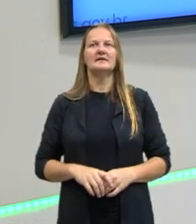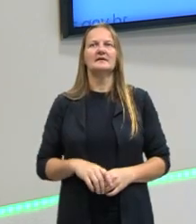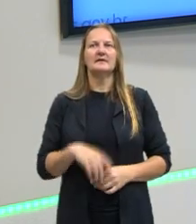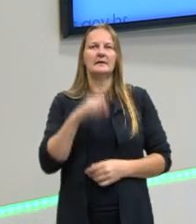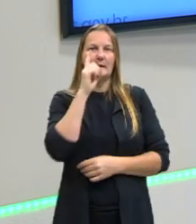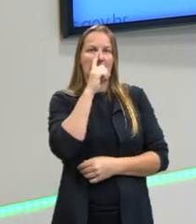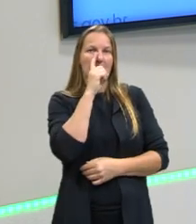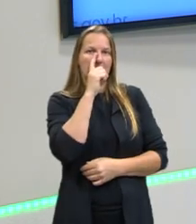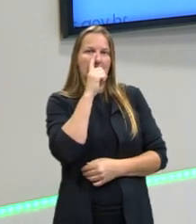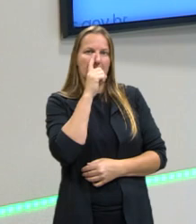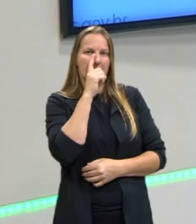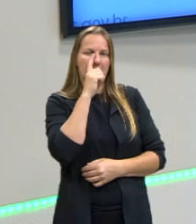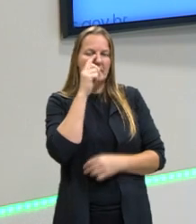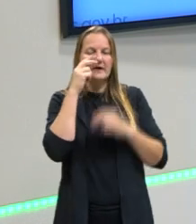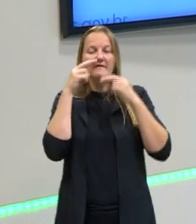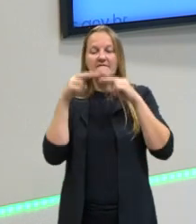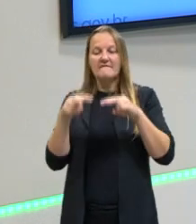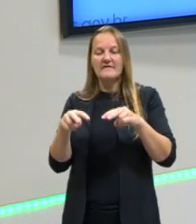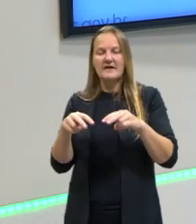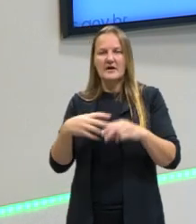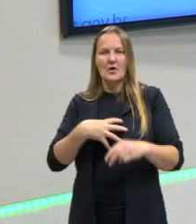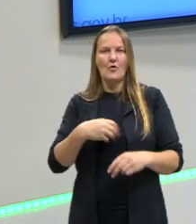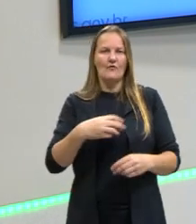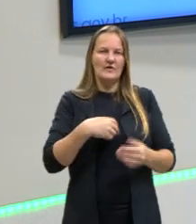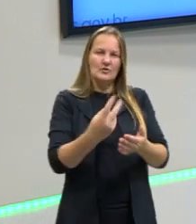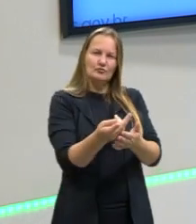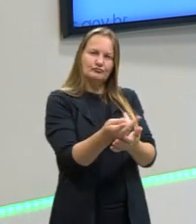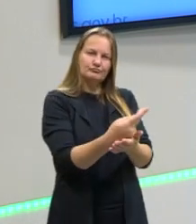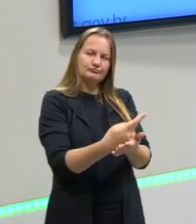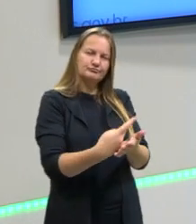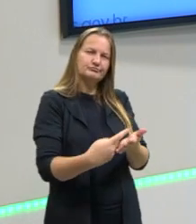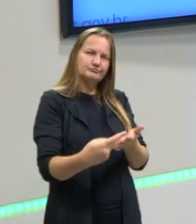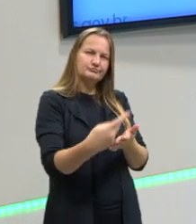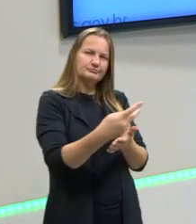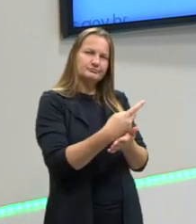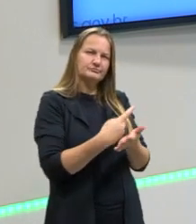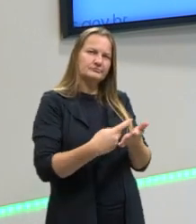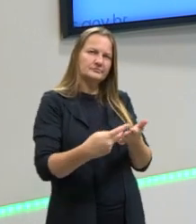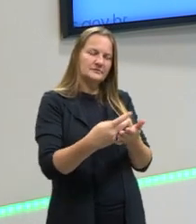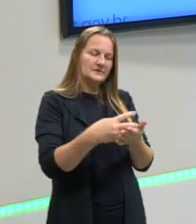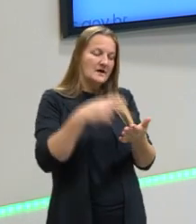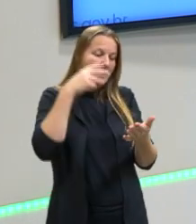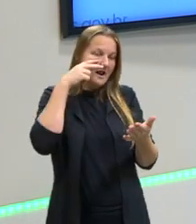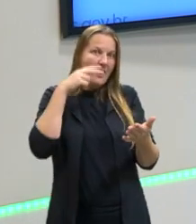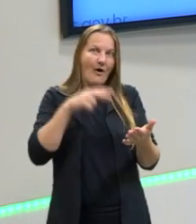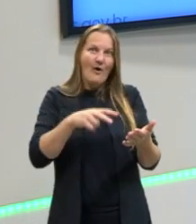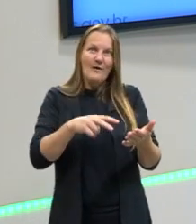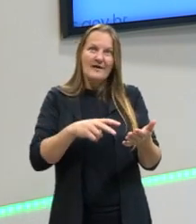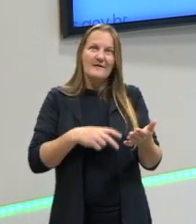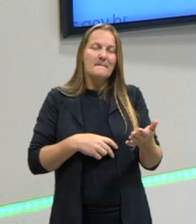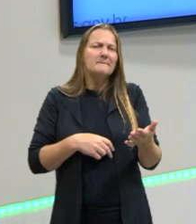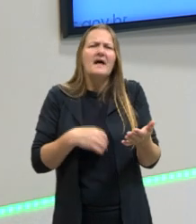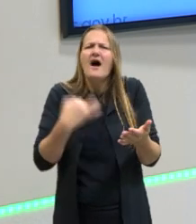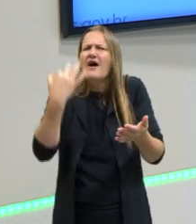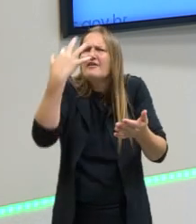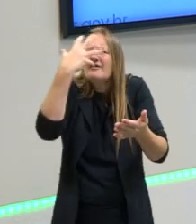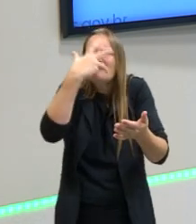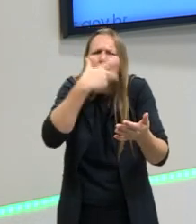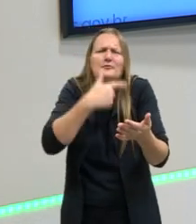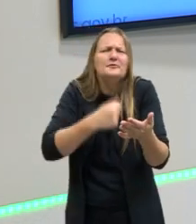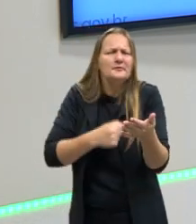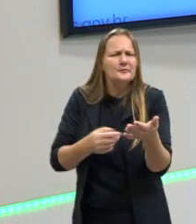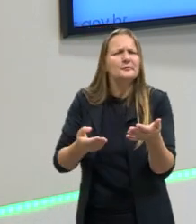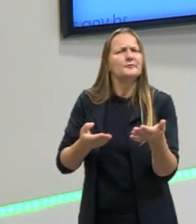A mãe vê o filho fazendo um desenho. E ela olha para esse filho e diz que bonito, hein?